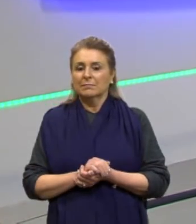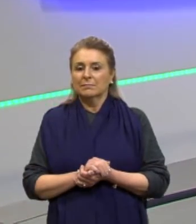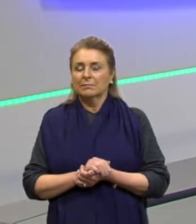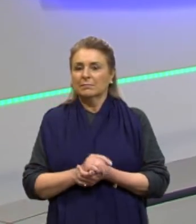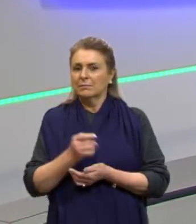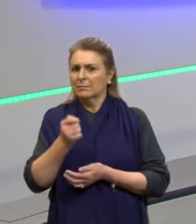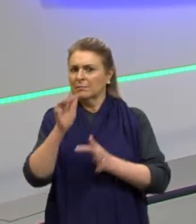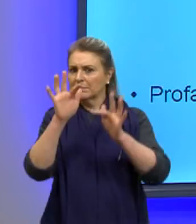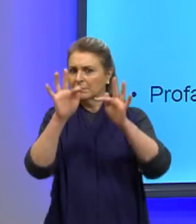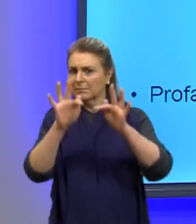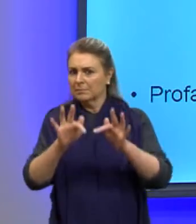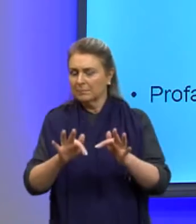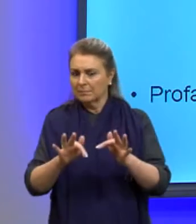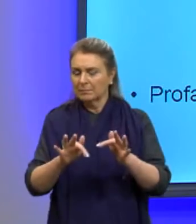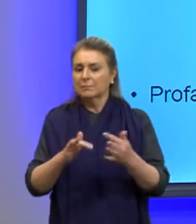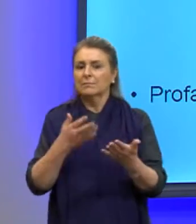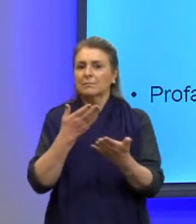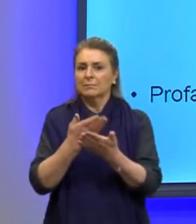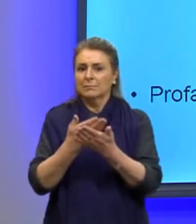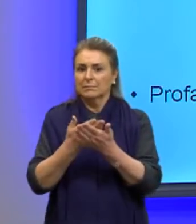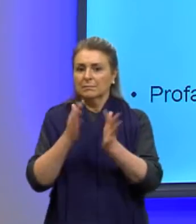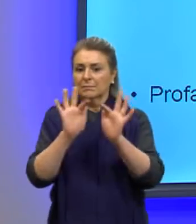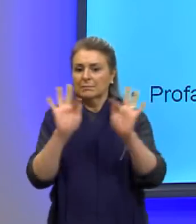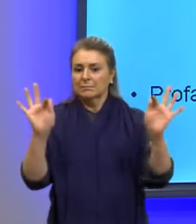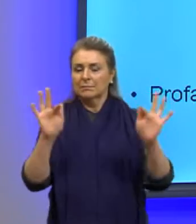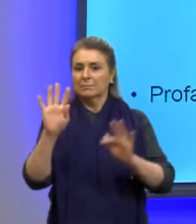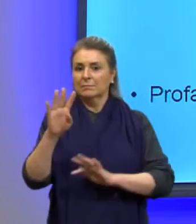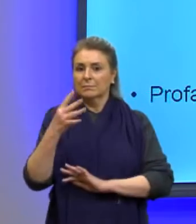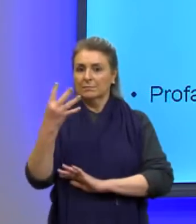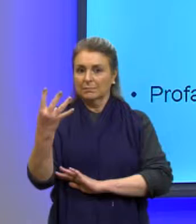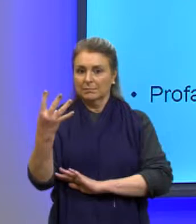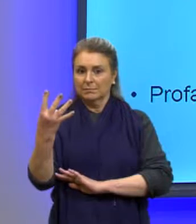o estudo de função quadrática nesta aula de hoje